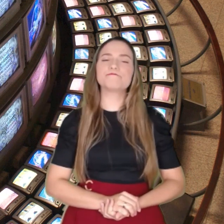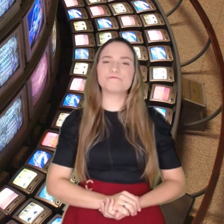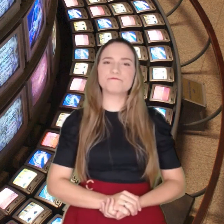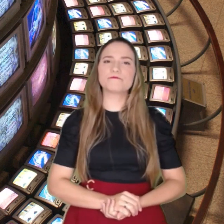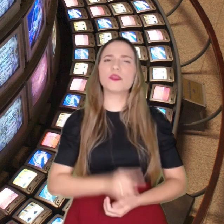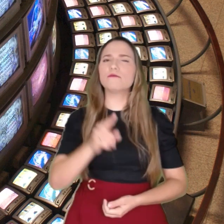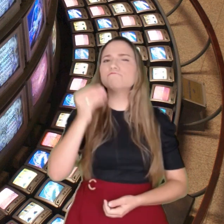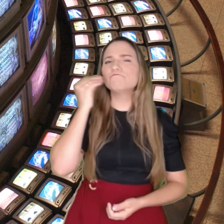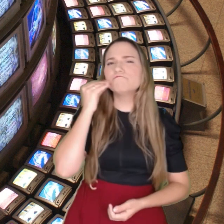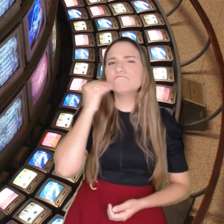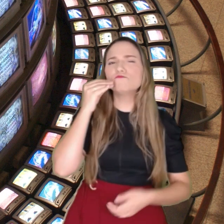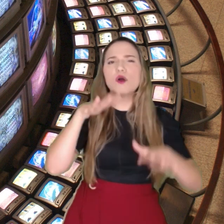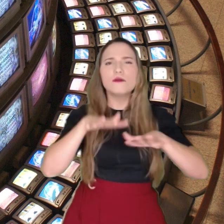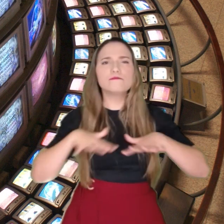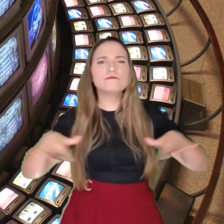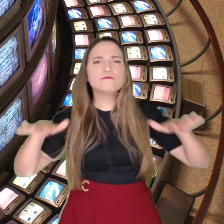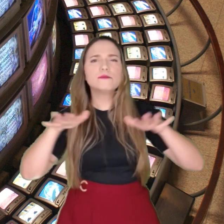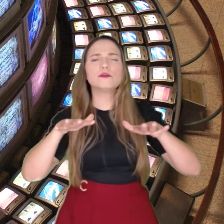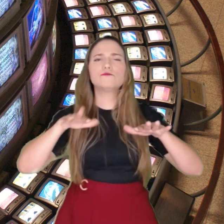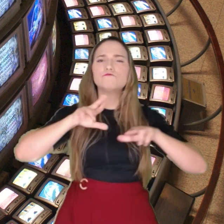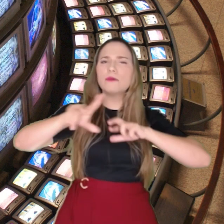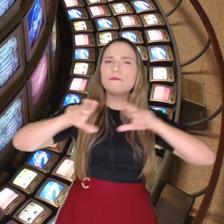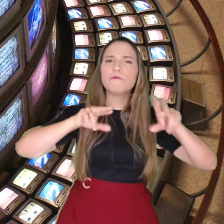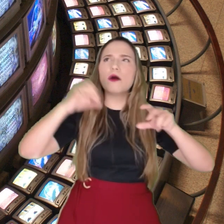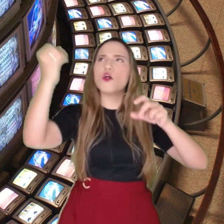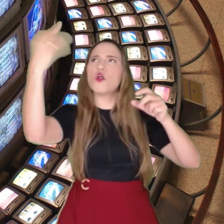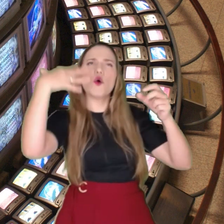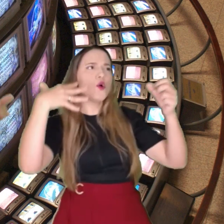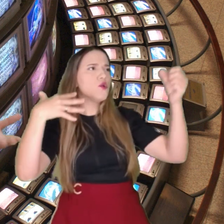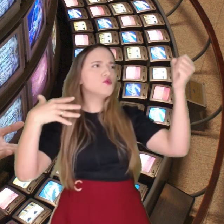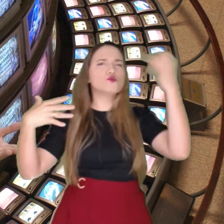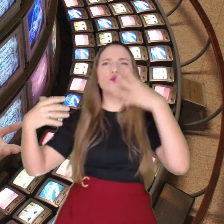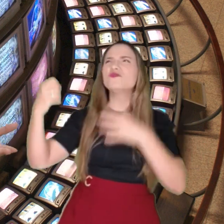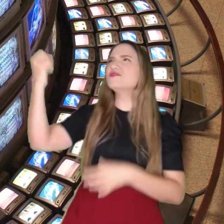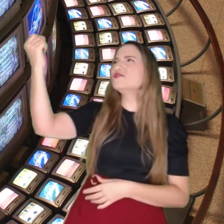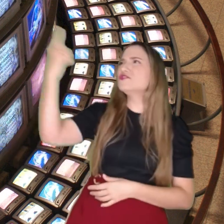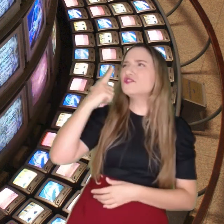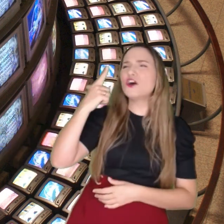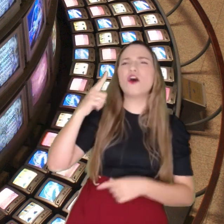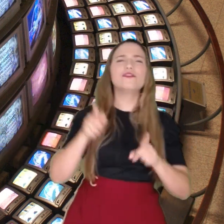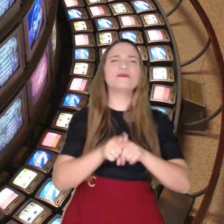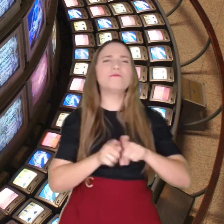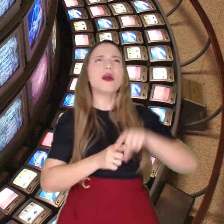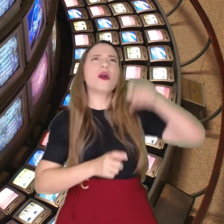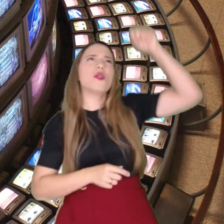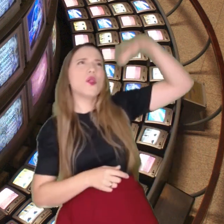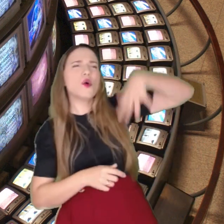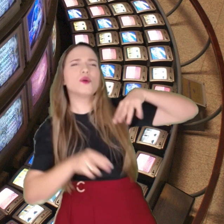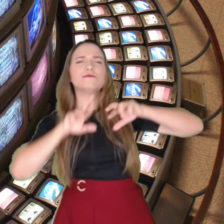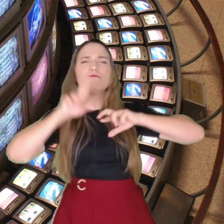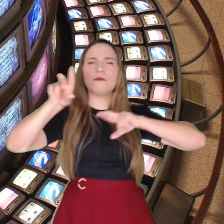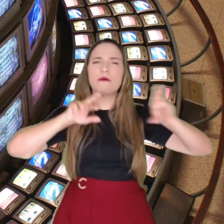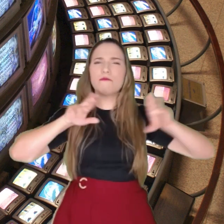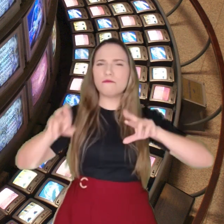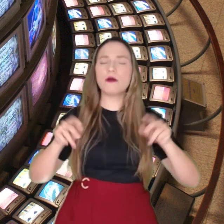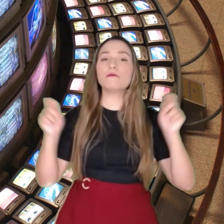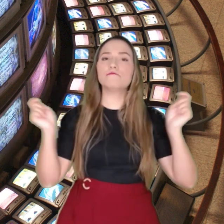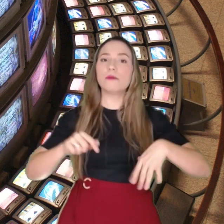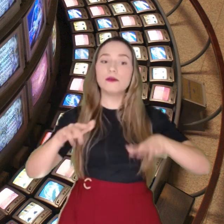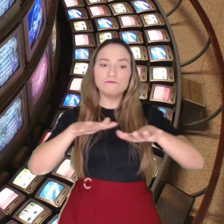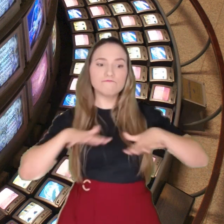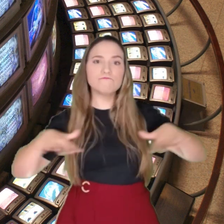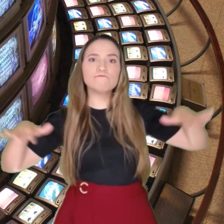Experimente diferentes fontes de luz naturais e artificiais para criar